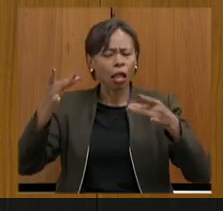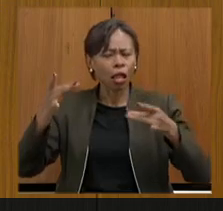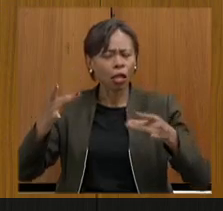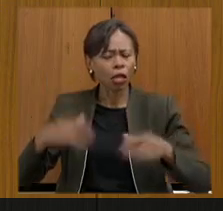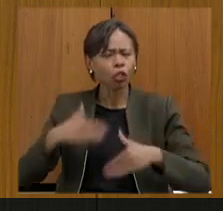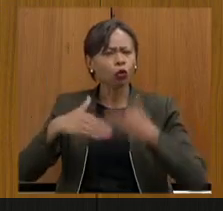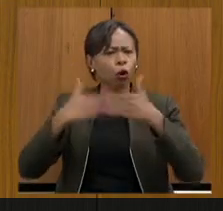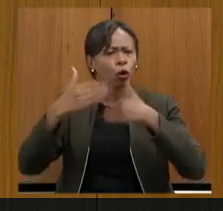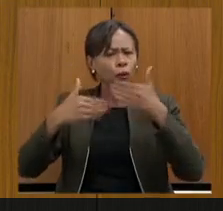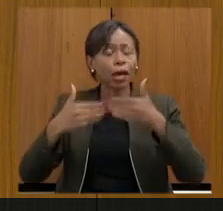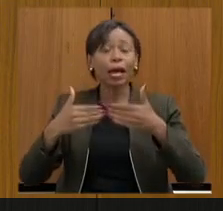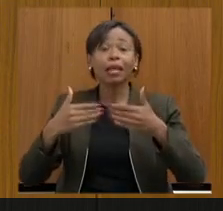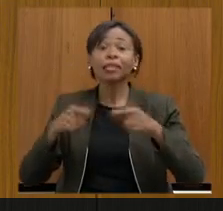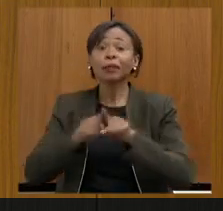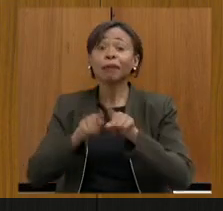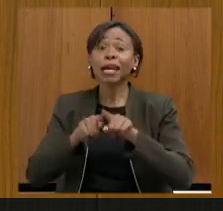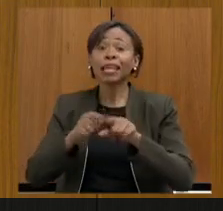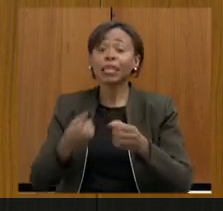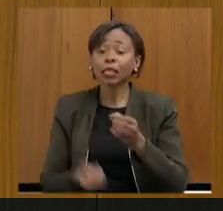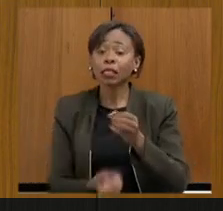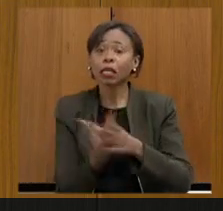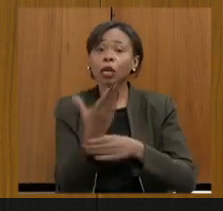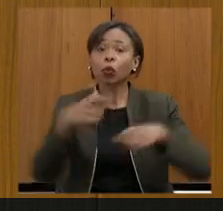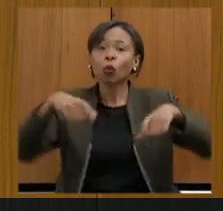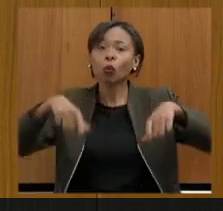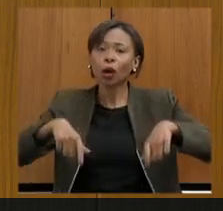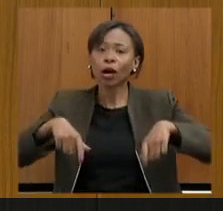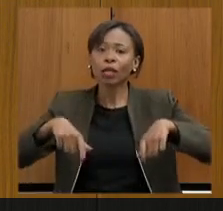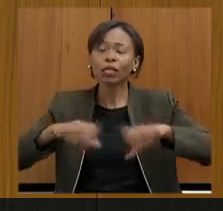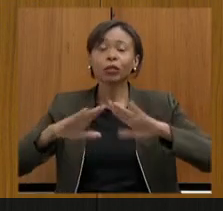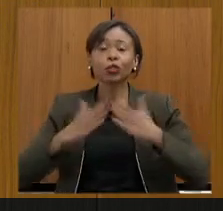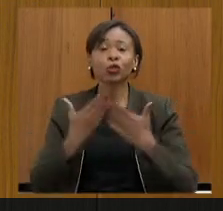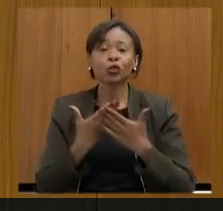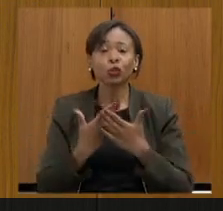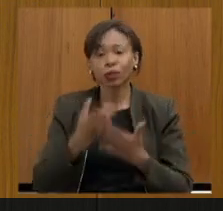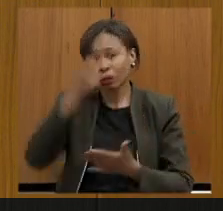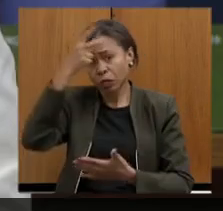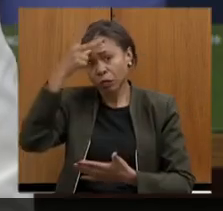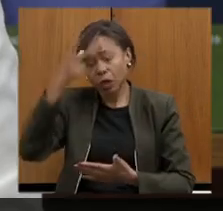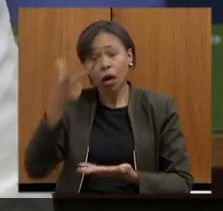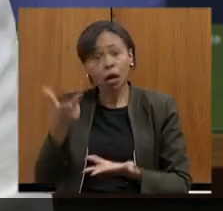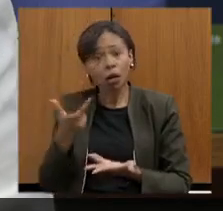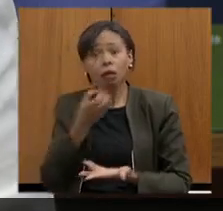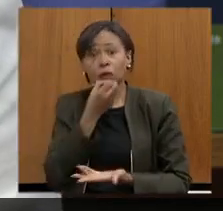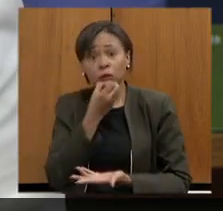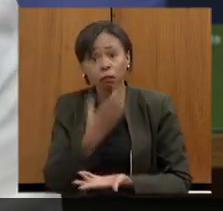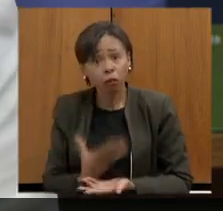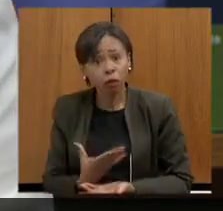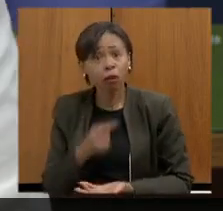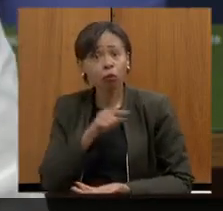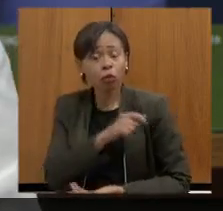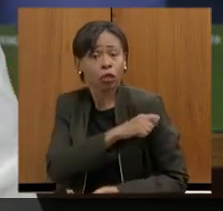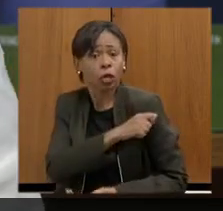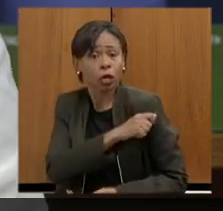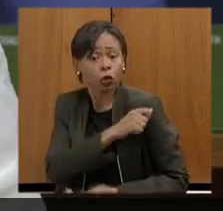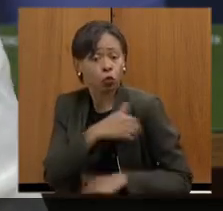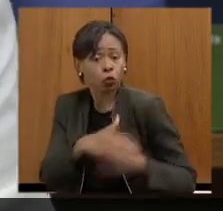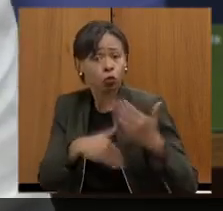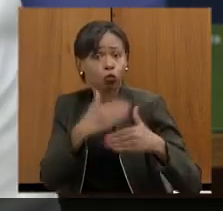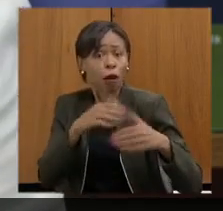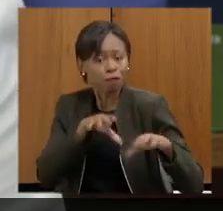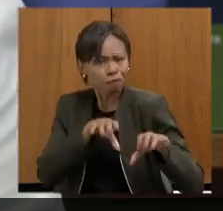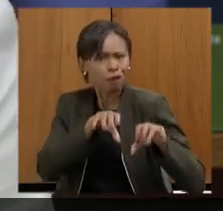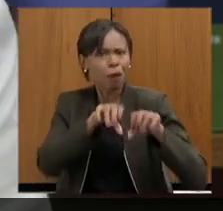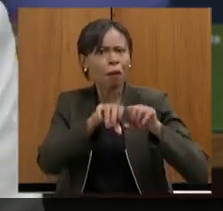quadros para as escolas municipais é que a gente vai ter um aluno bem formado no FUND 1 e no FUND 2 chegando a nossa rede